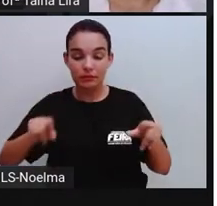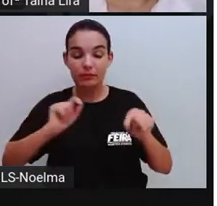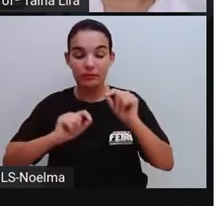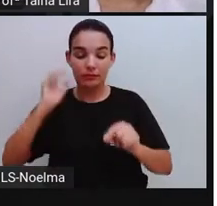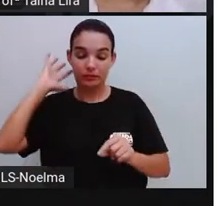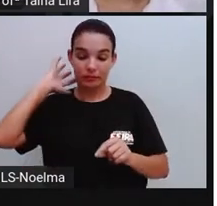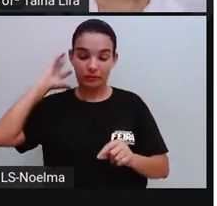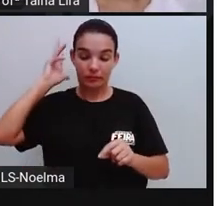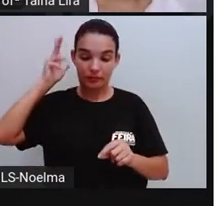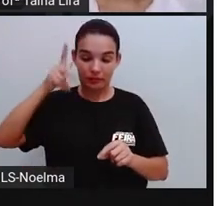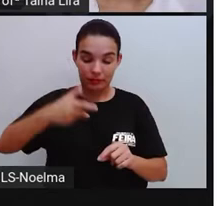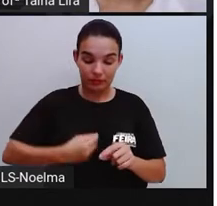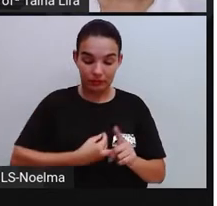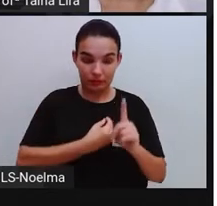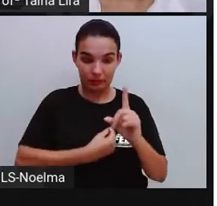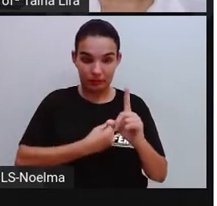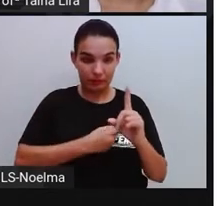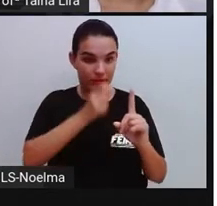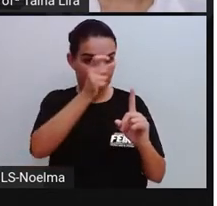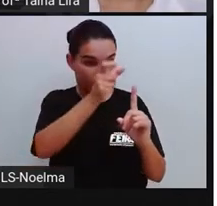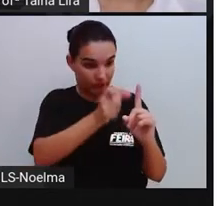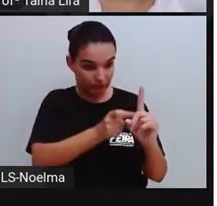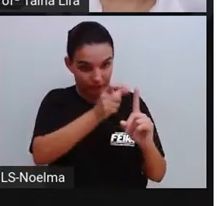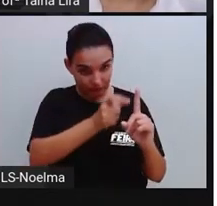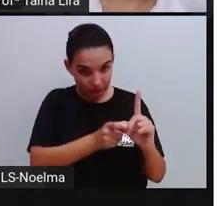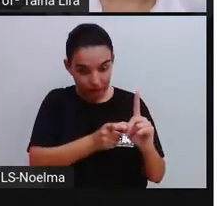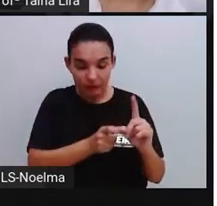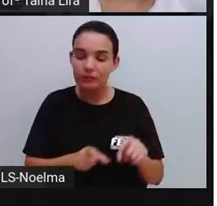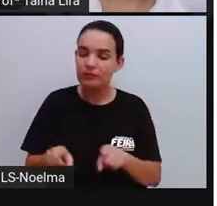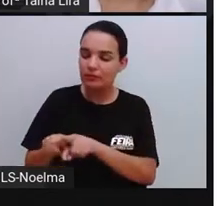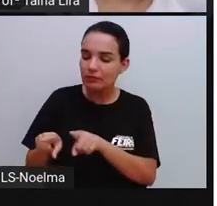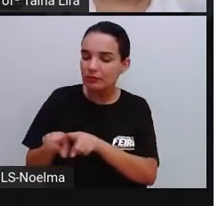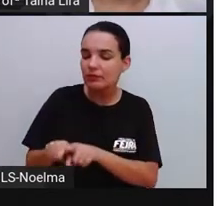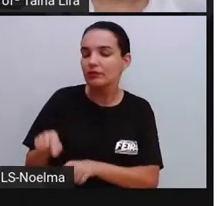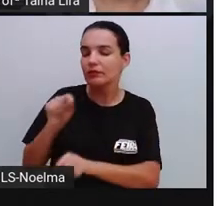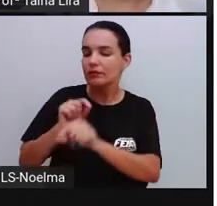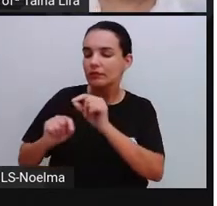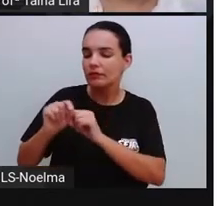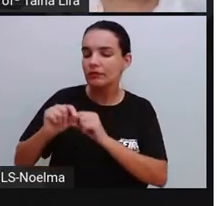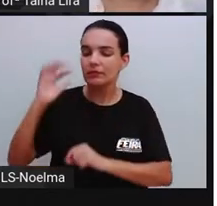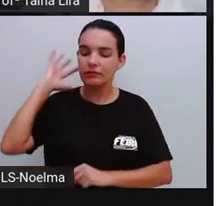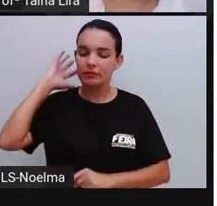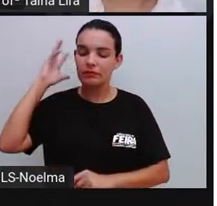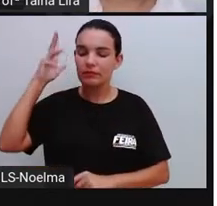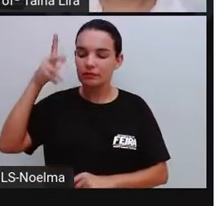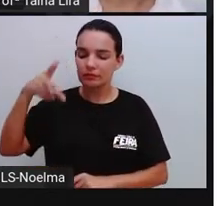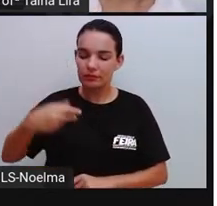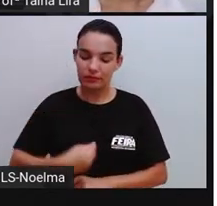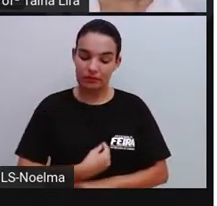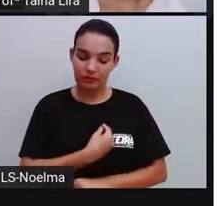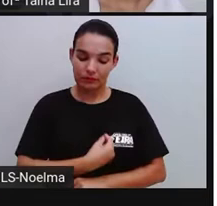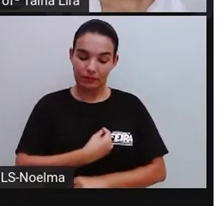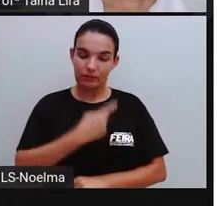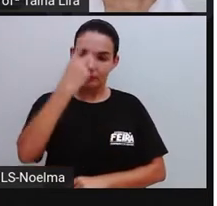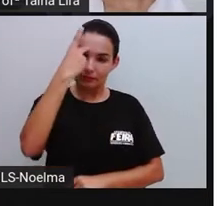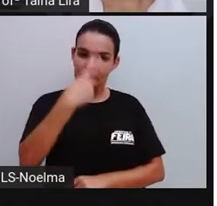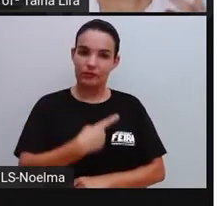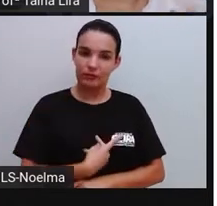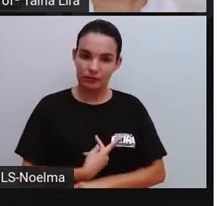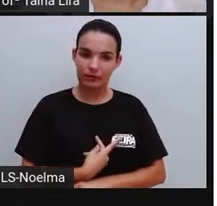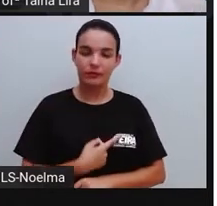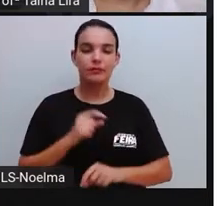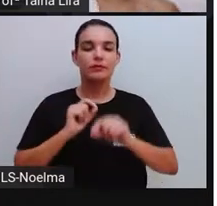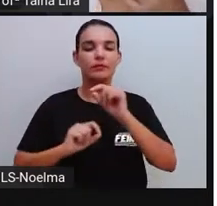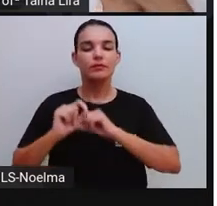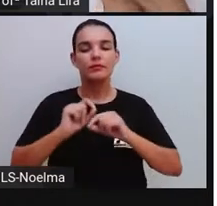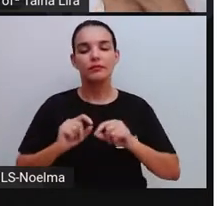de textos, tá? Então, a gente hoje vai fazer, vai ver o que é uma autobiografia e qual é a